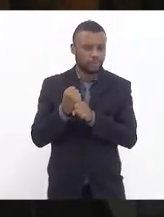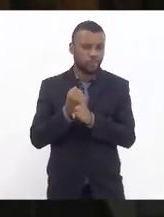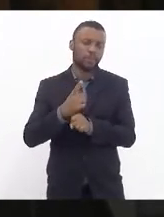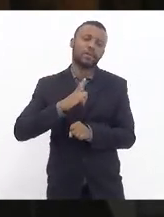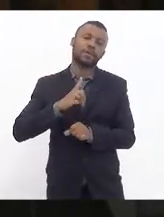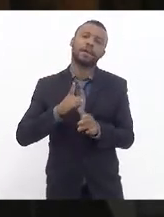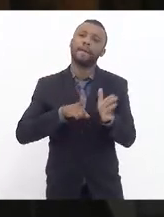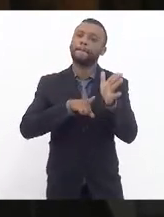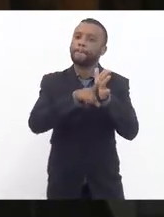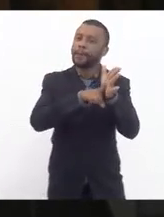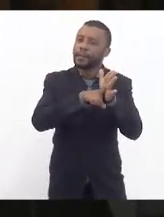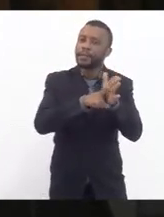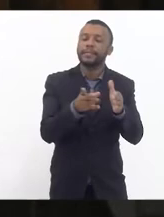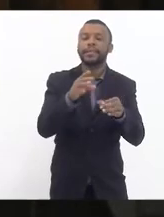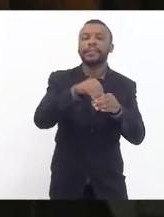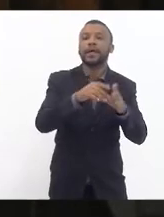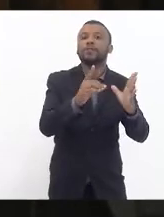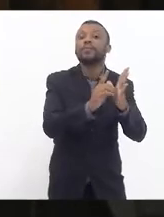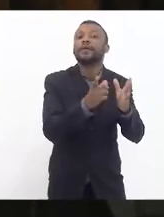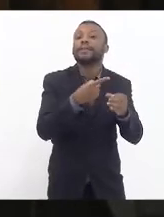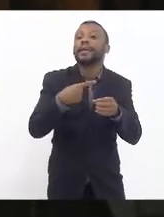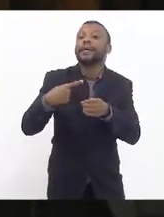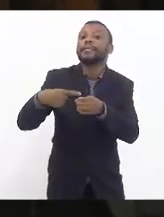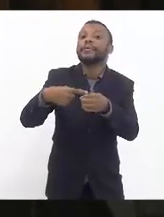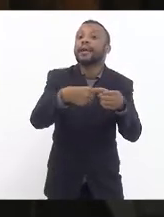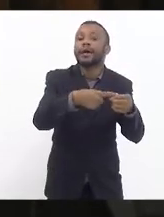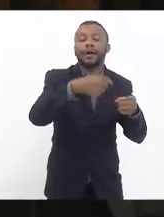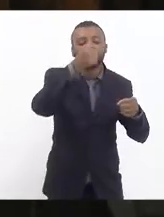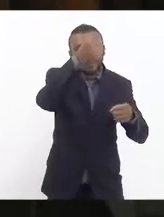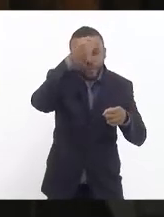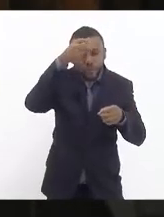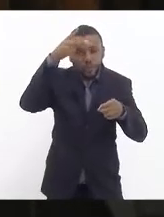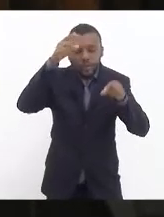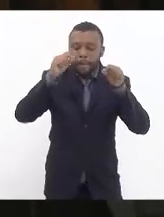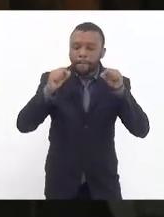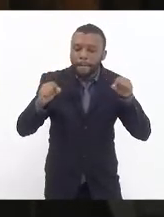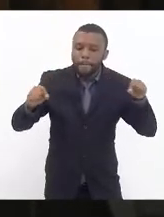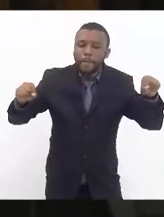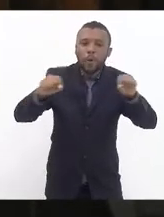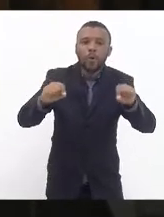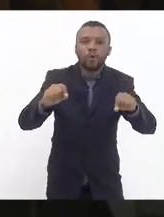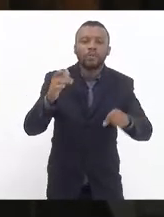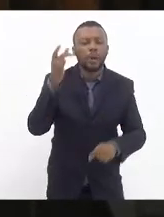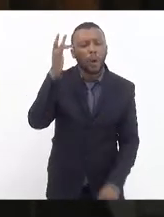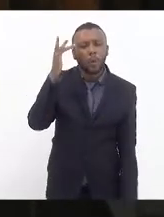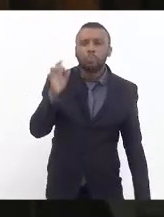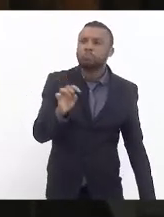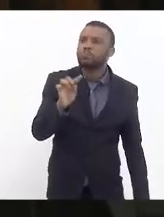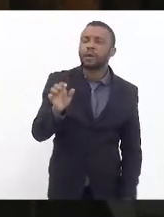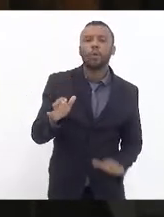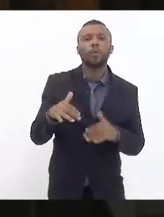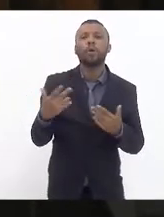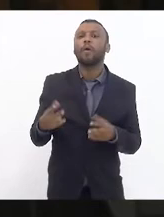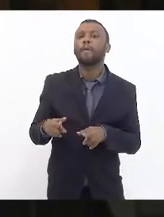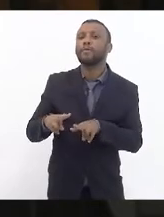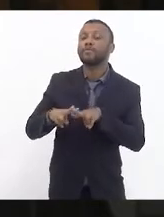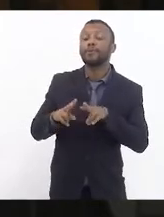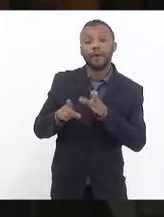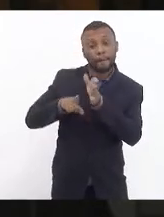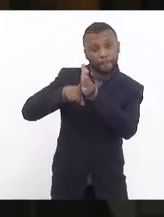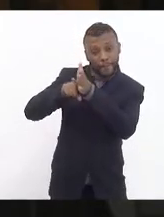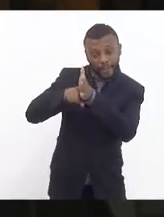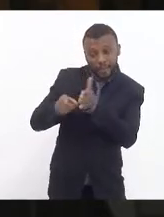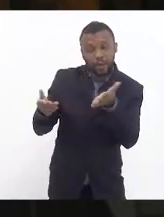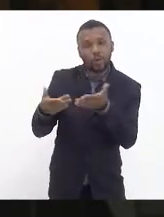a perícia era realizada nas cidades, nos municípios. Aí, não sei por qual motivo, agora a perícia está sendo